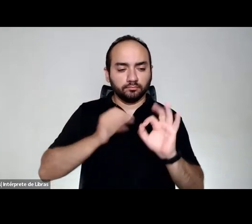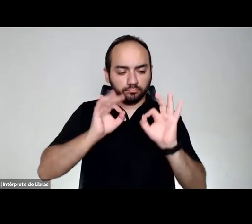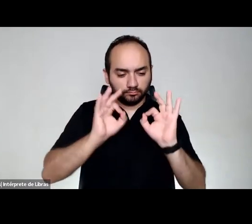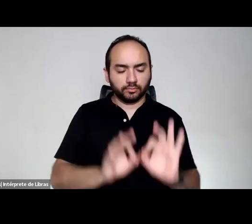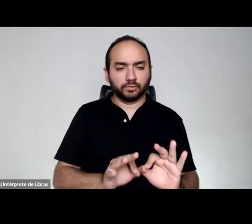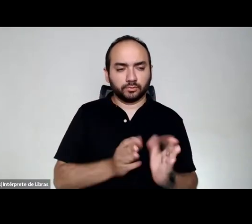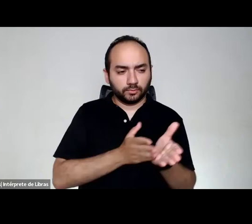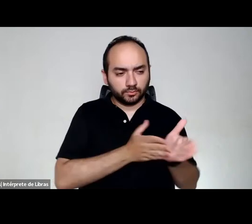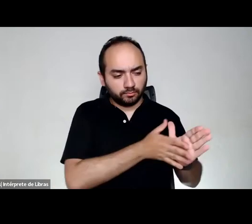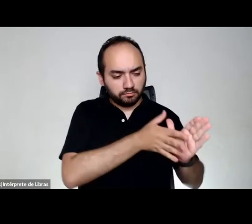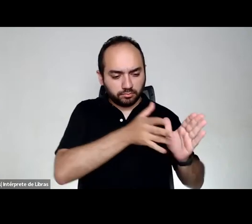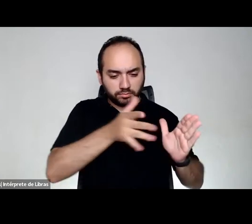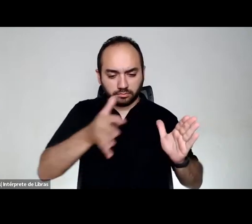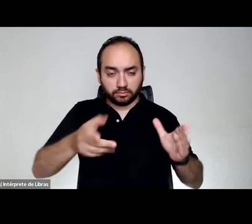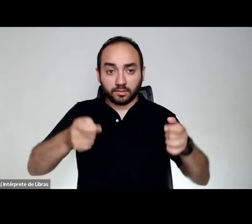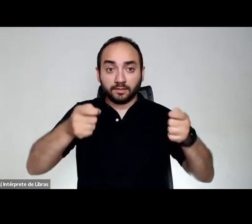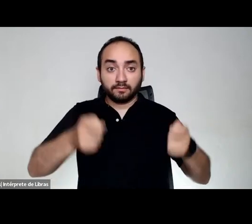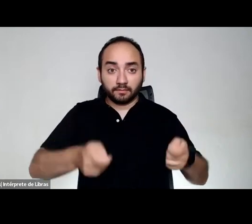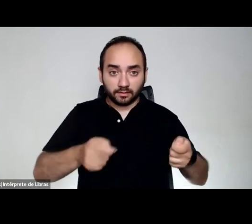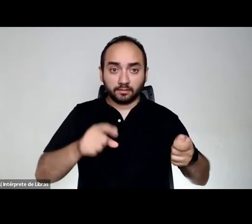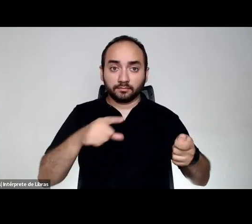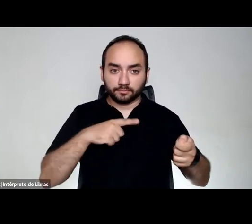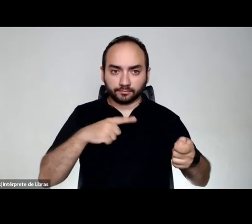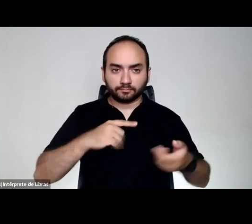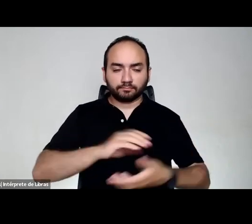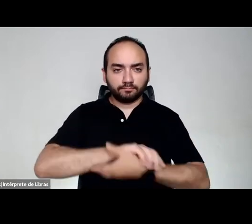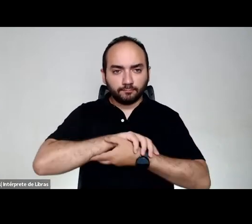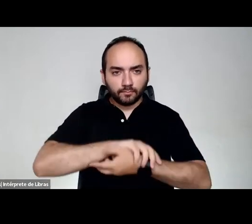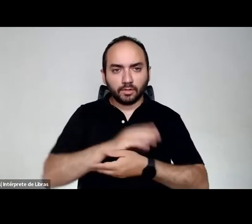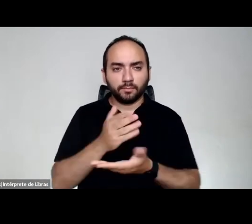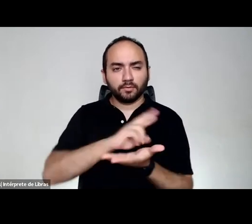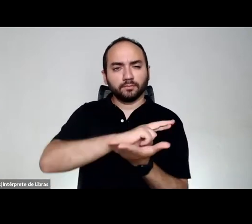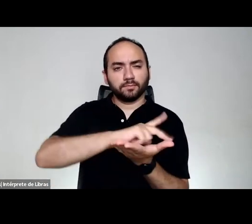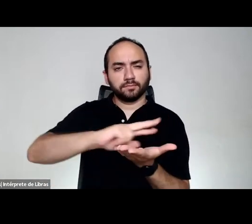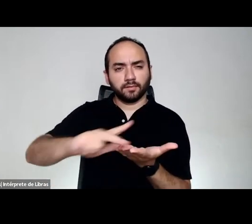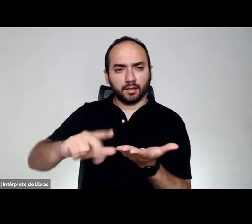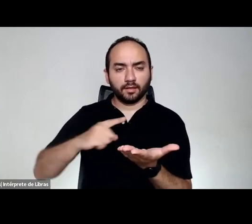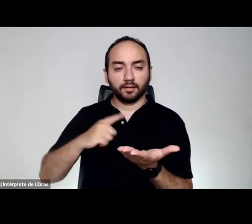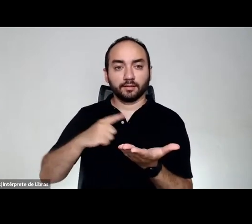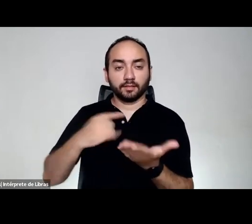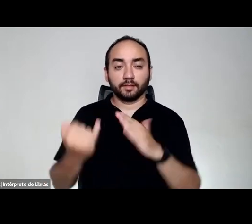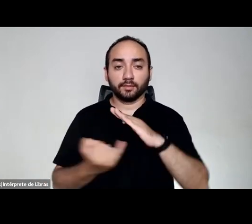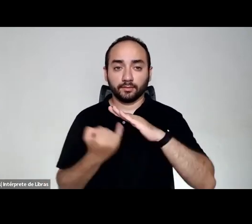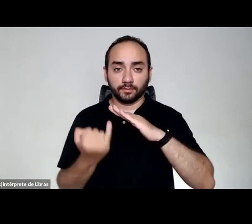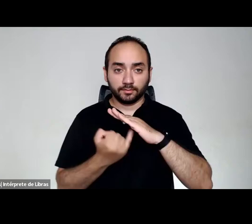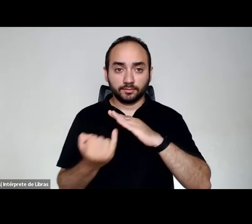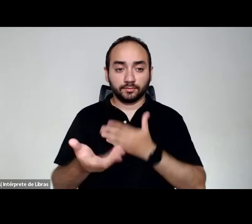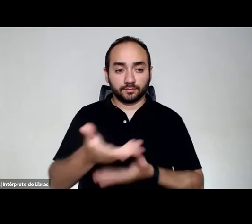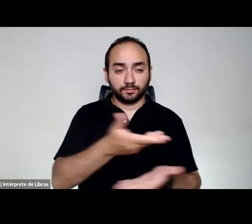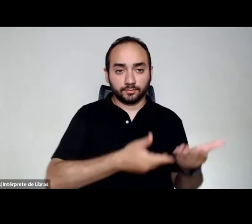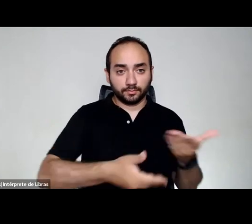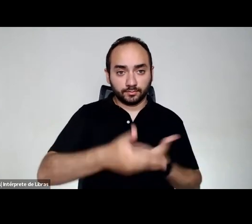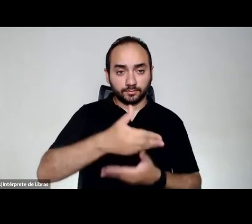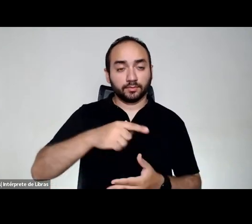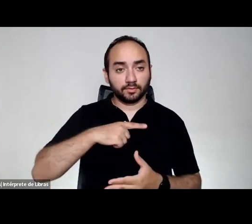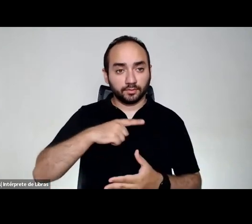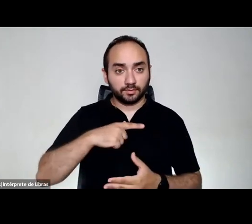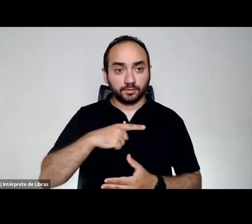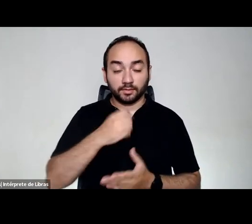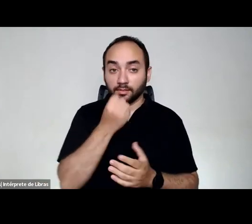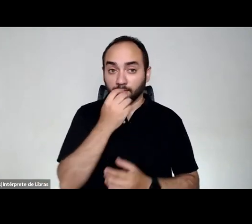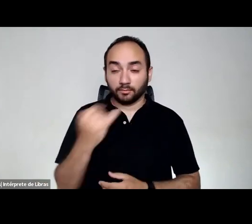percorrido, onde parcerias entre as diversas instituições tiveram grande